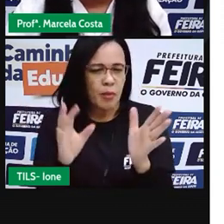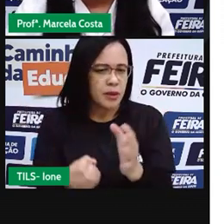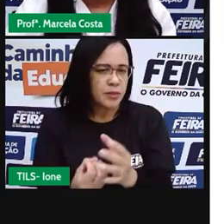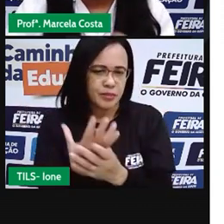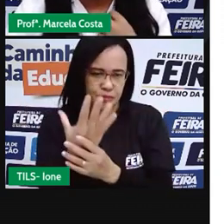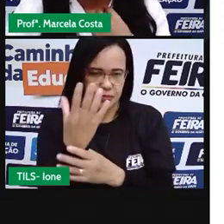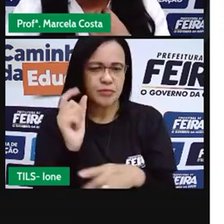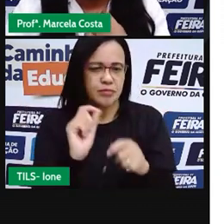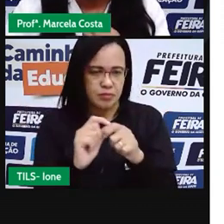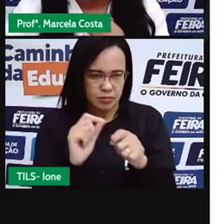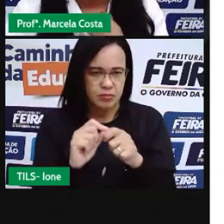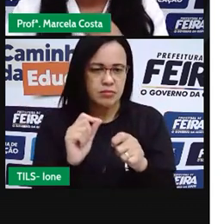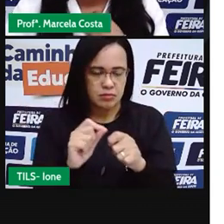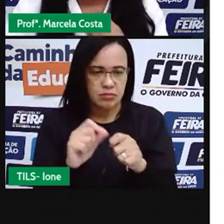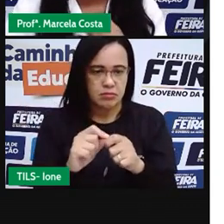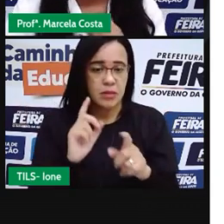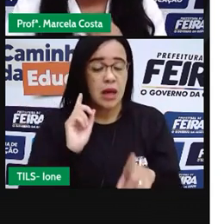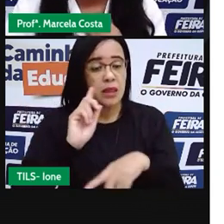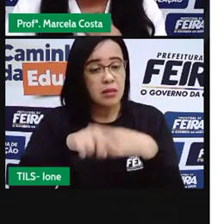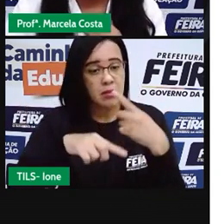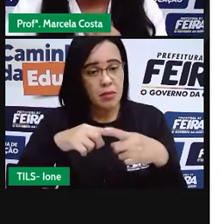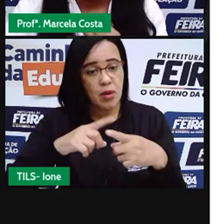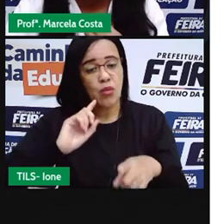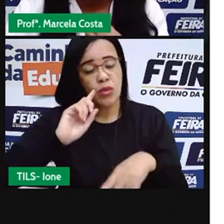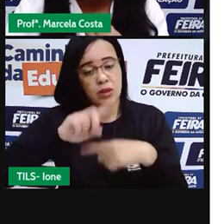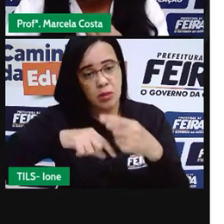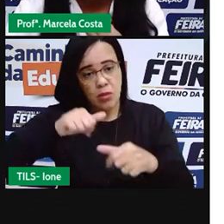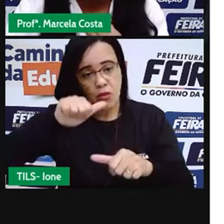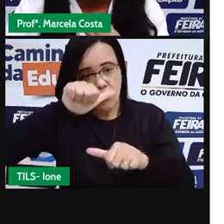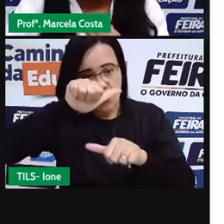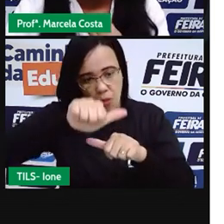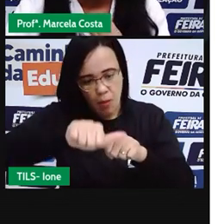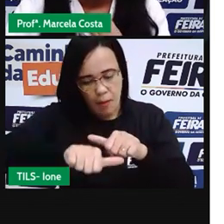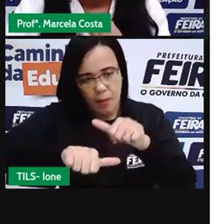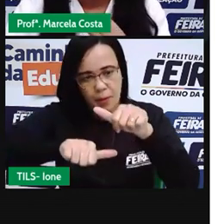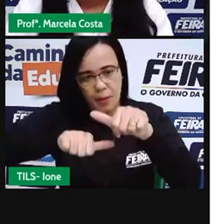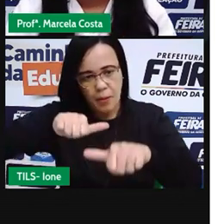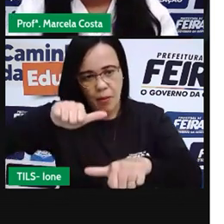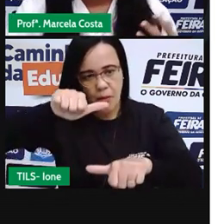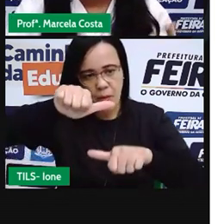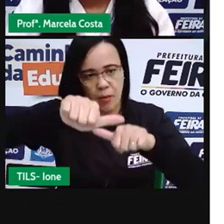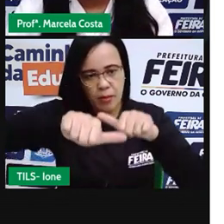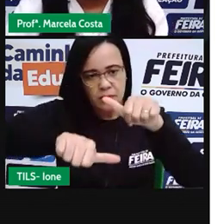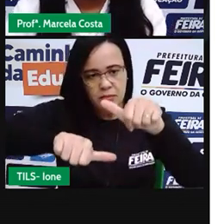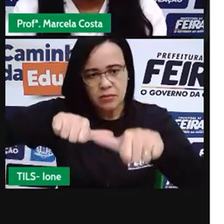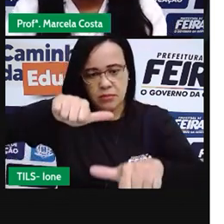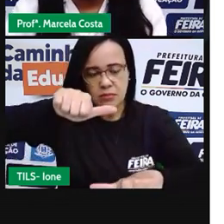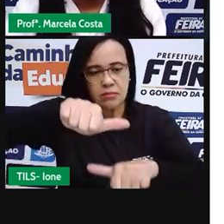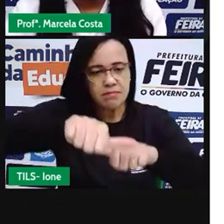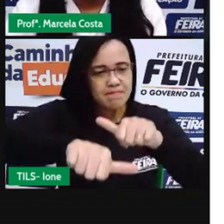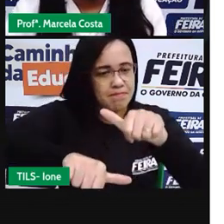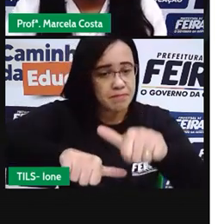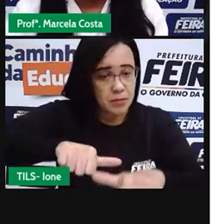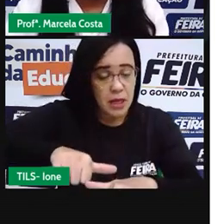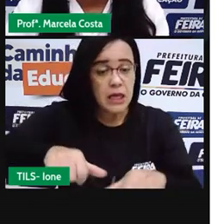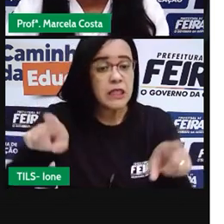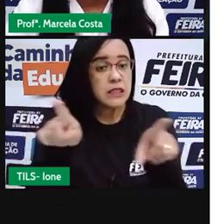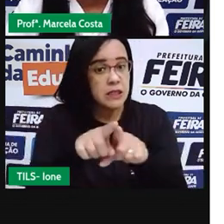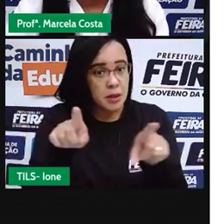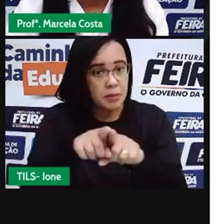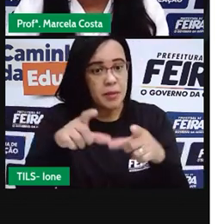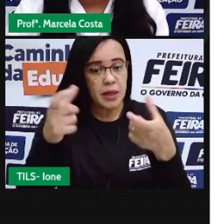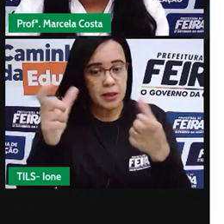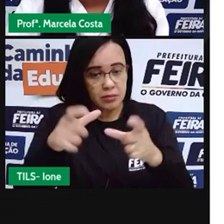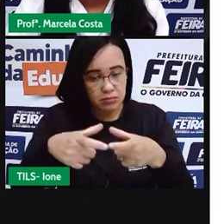e aí depois foi passando por transformações e diversas ampliações, e ela